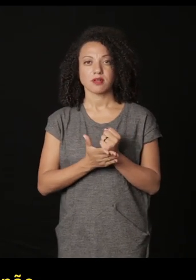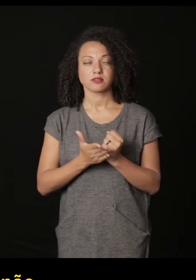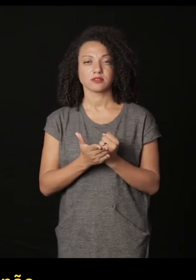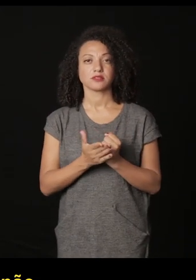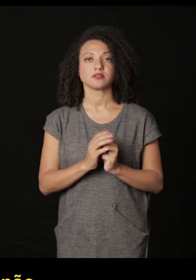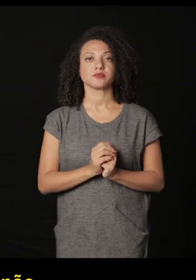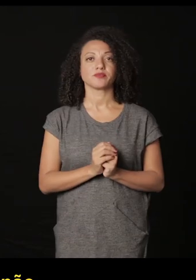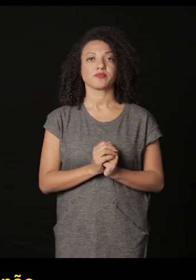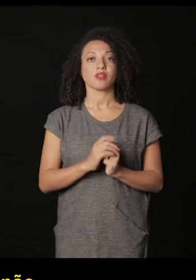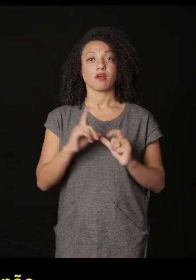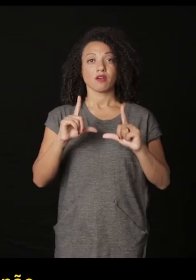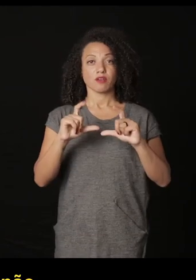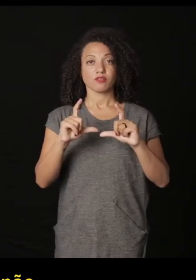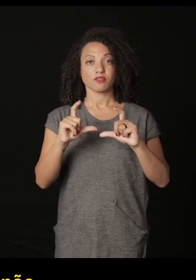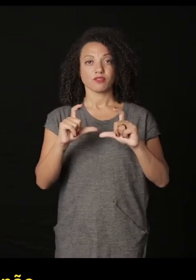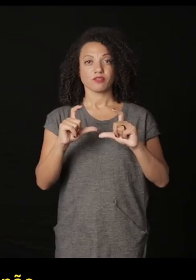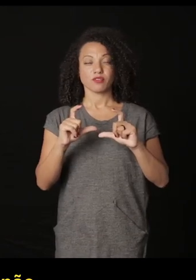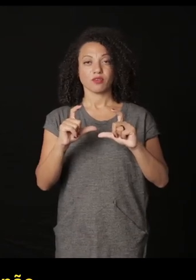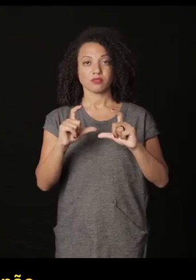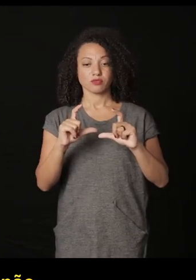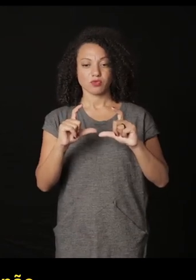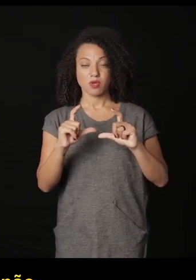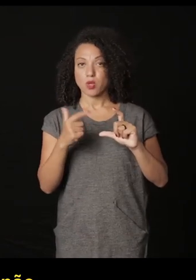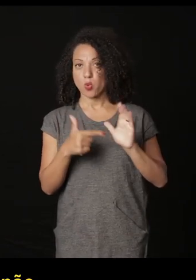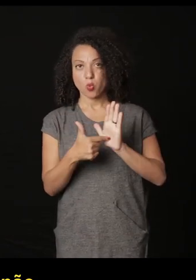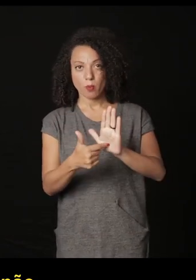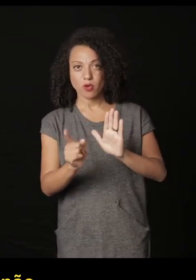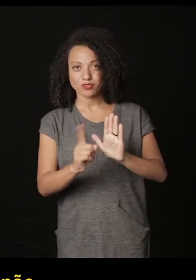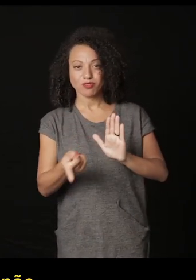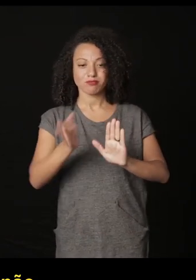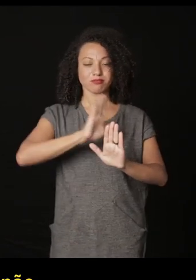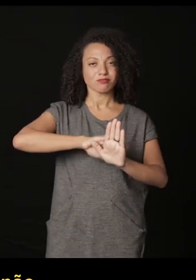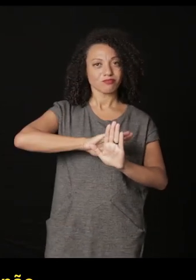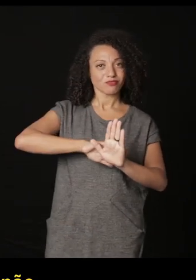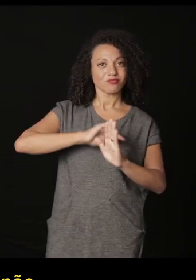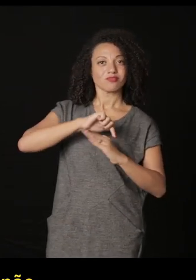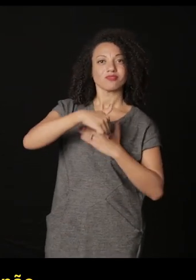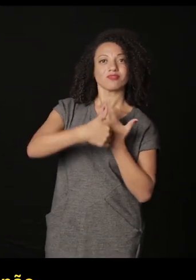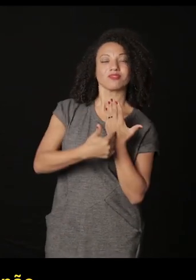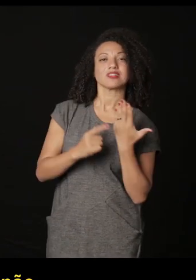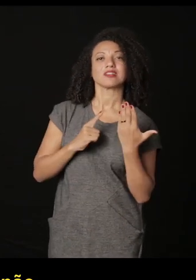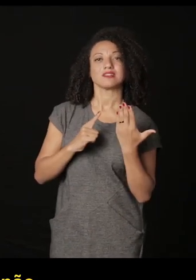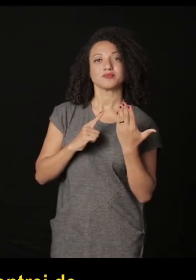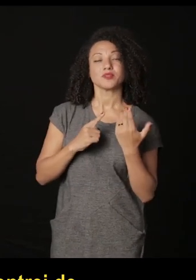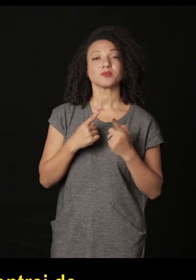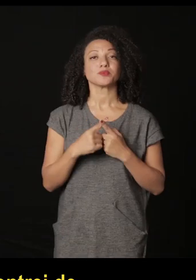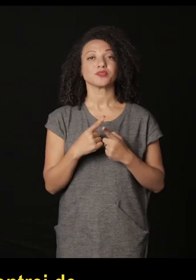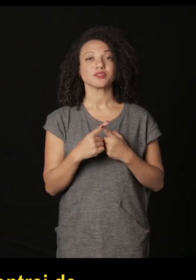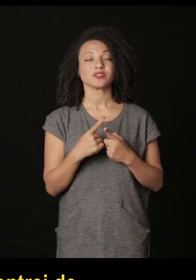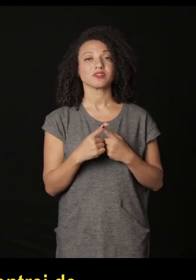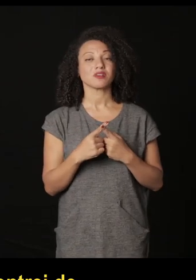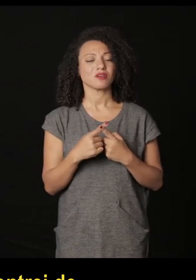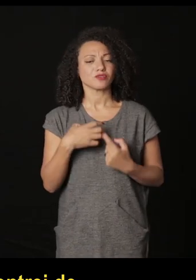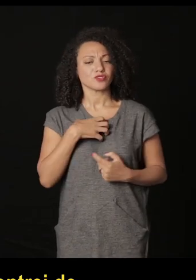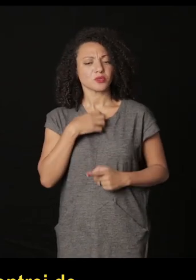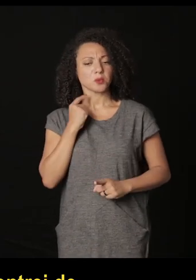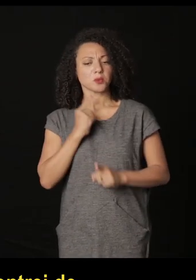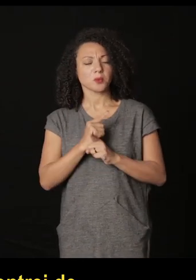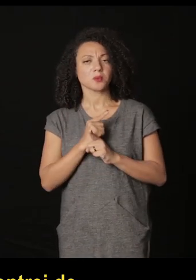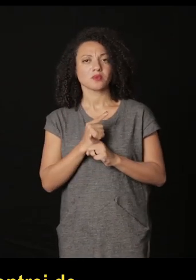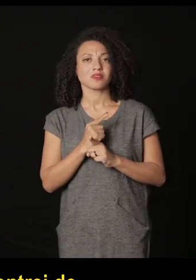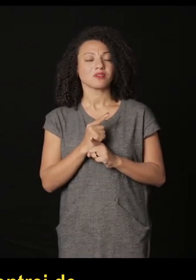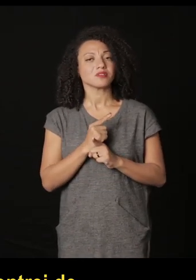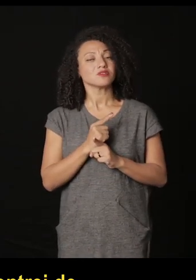costas da fotografia eu não mostro a fotografia frontalmente porque foi a maneira que eu